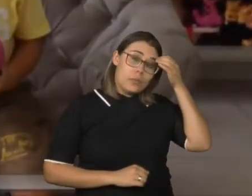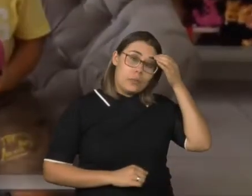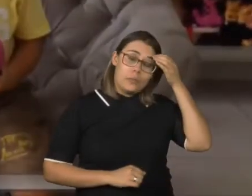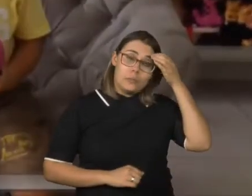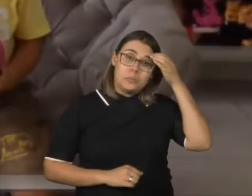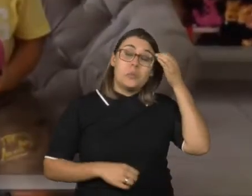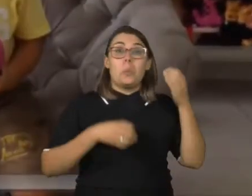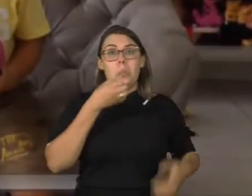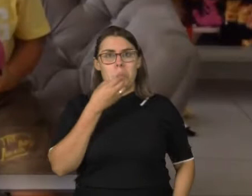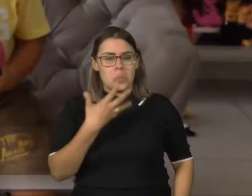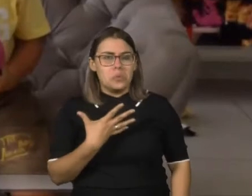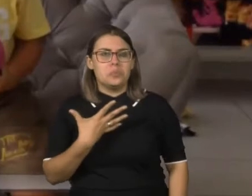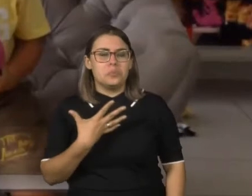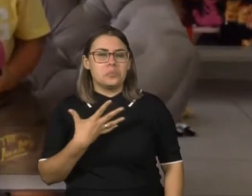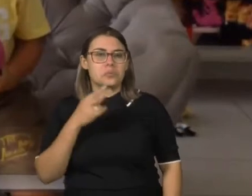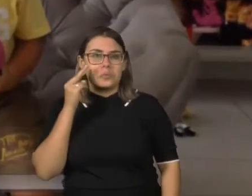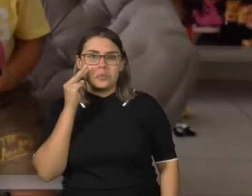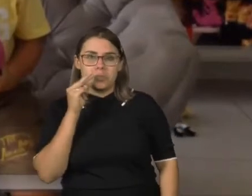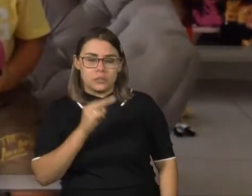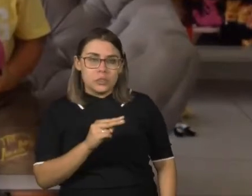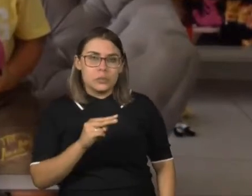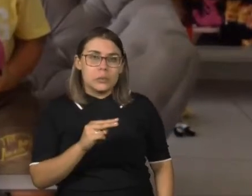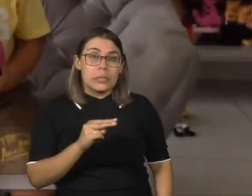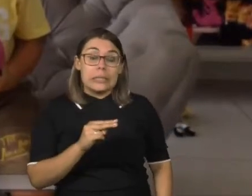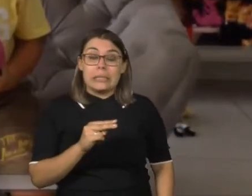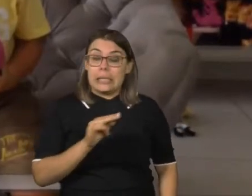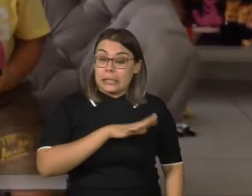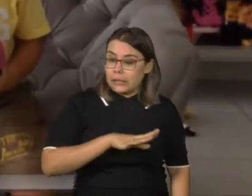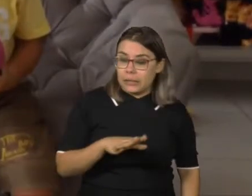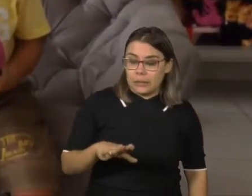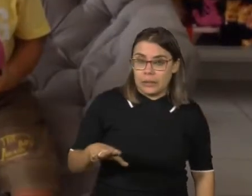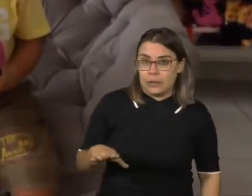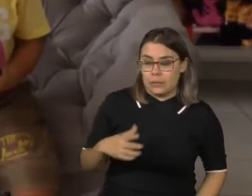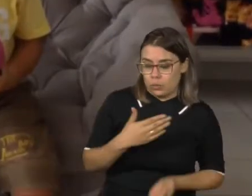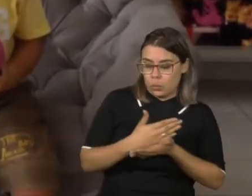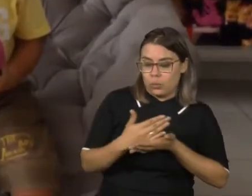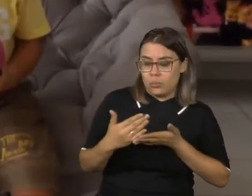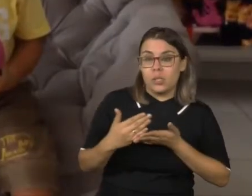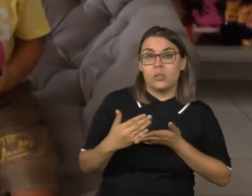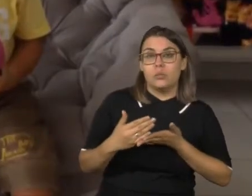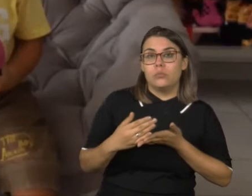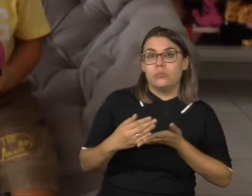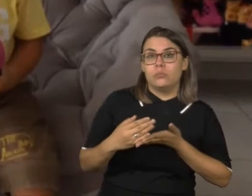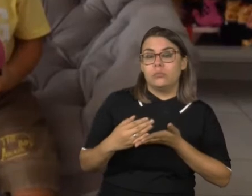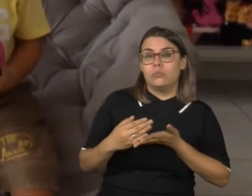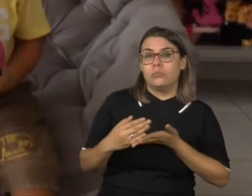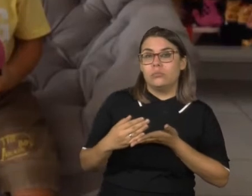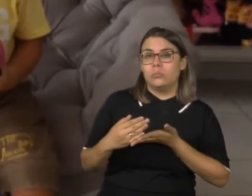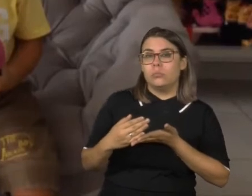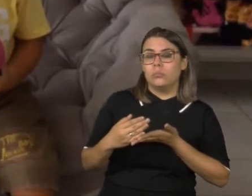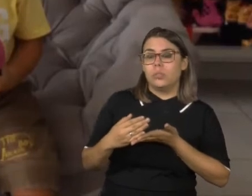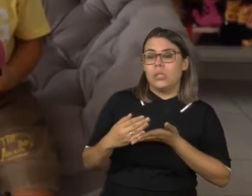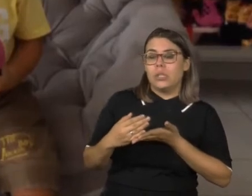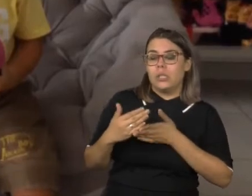Bom, vocês conseguem perceber que inicialmente o Pedro, ele estava indo no